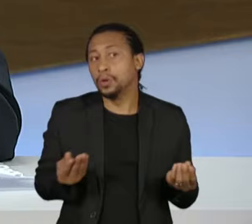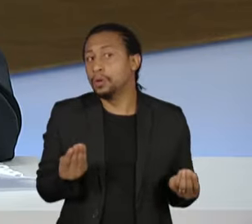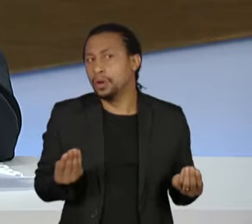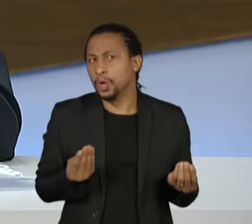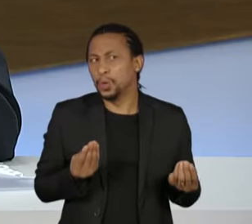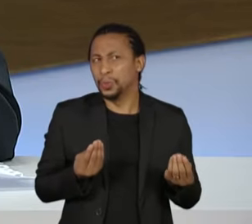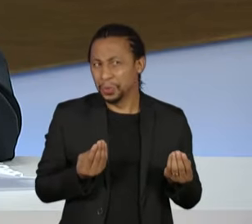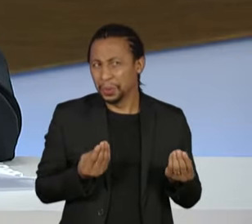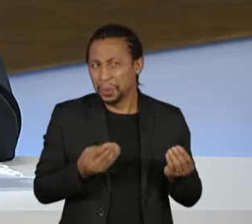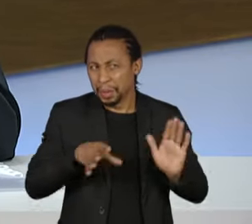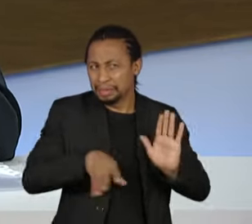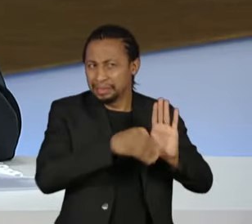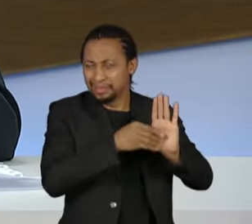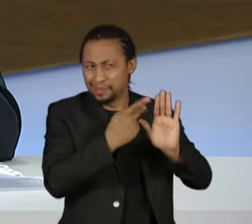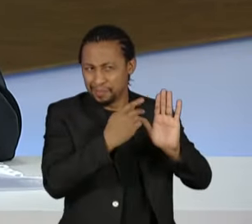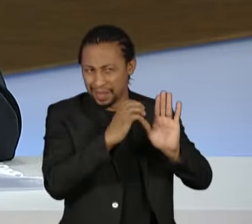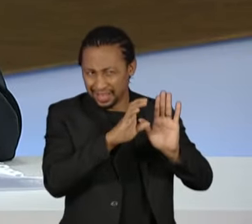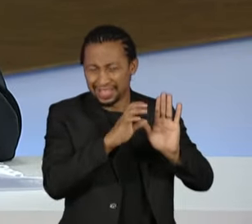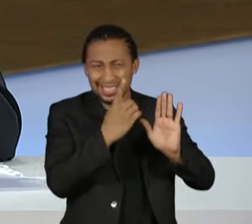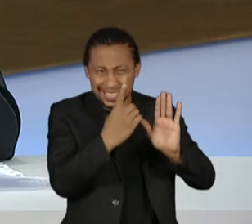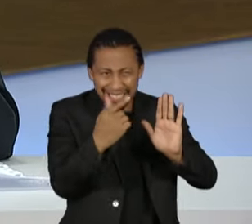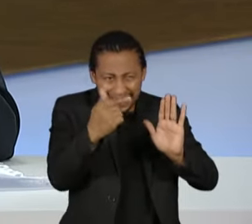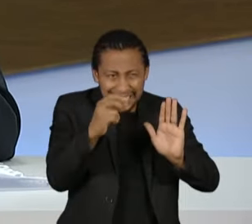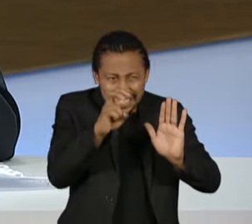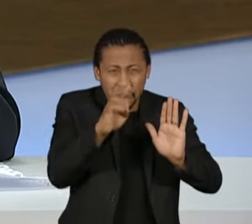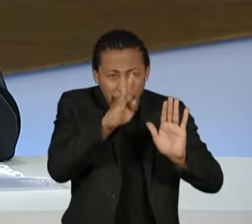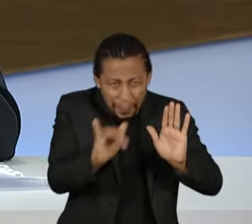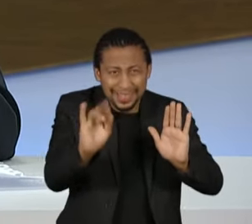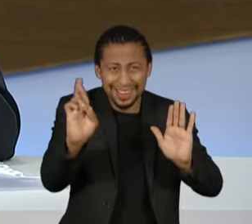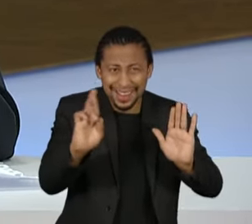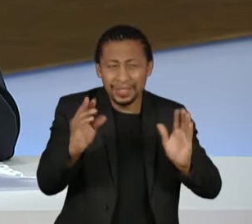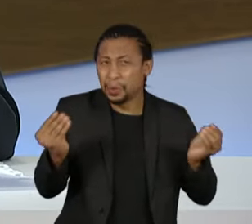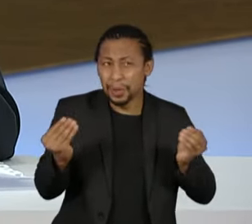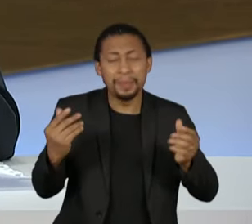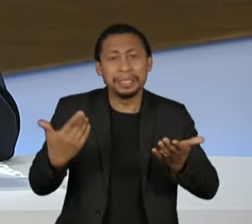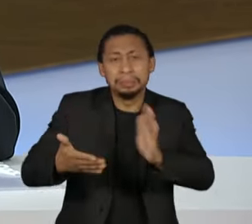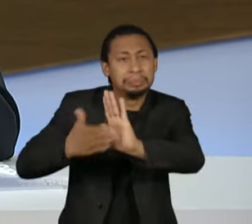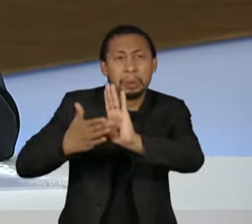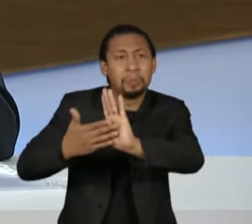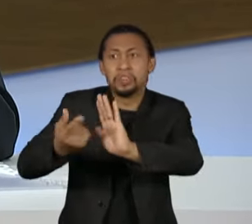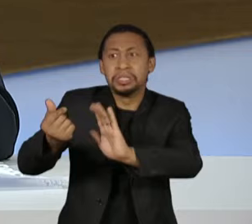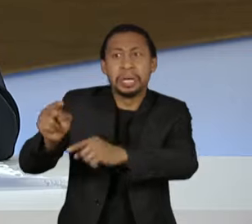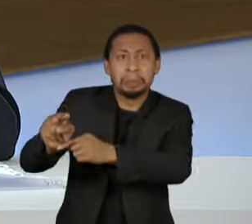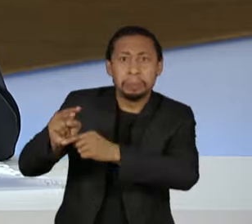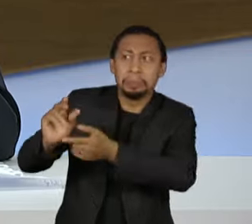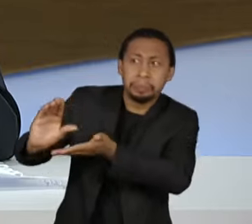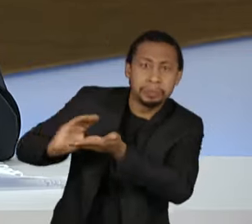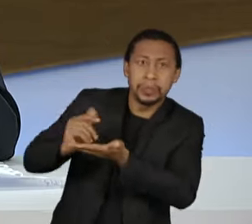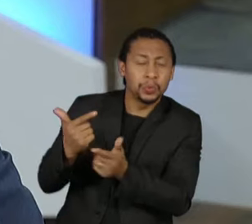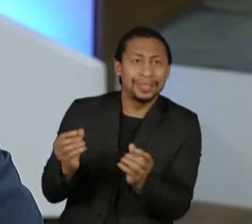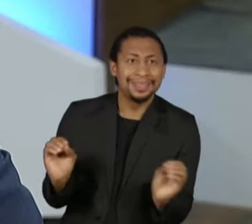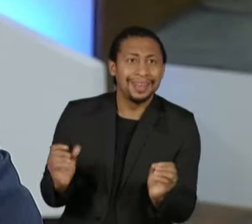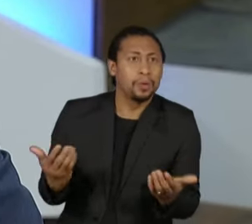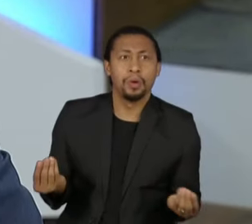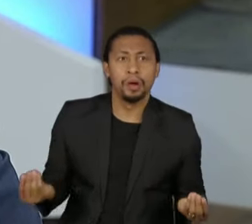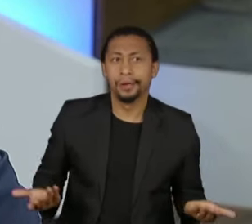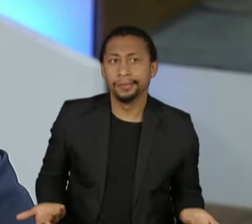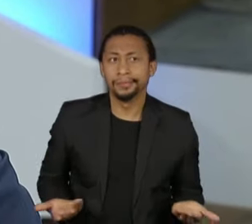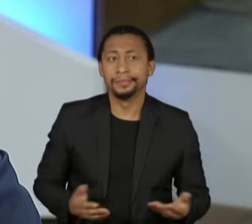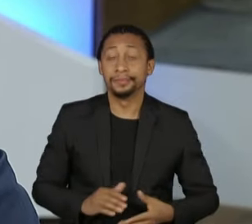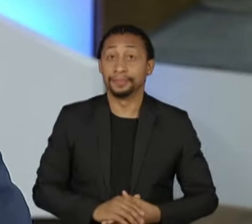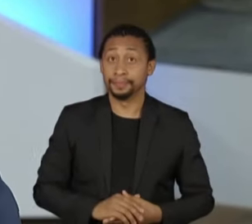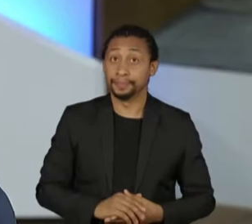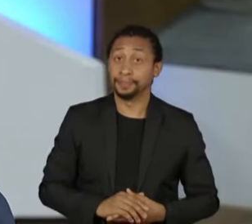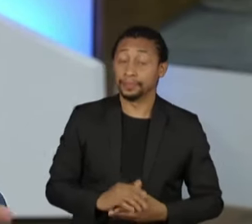PEC de R 175 bilhões e uma preocupação com a dívida pública sem nenhuma proposta de financiamento para essa PEC? Então, eu faço a seguinte